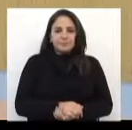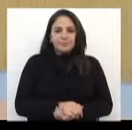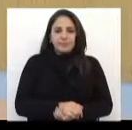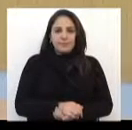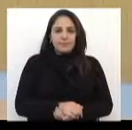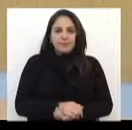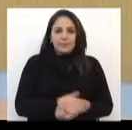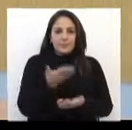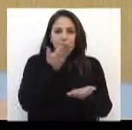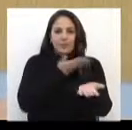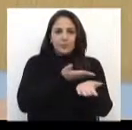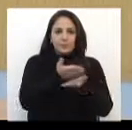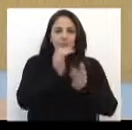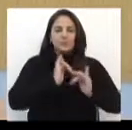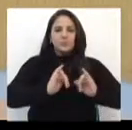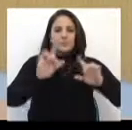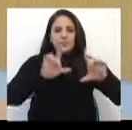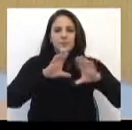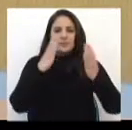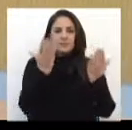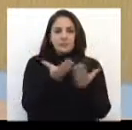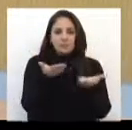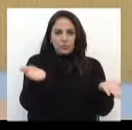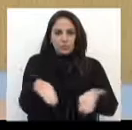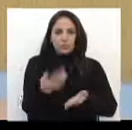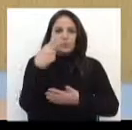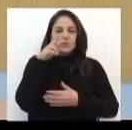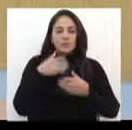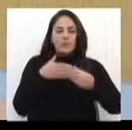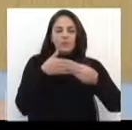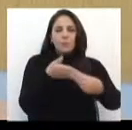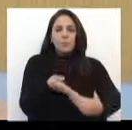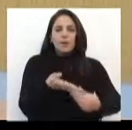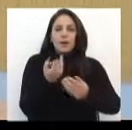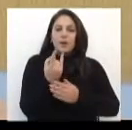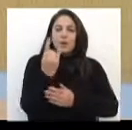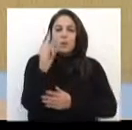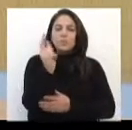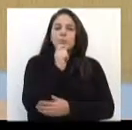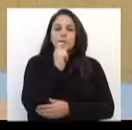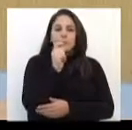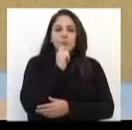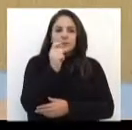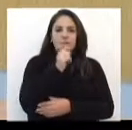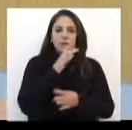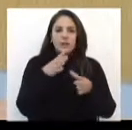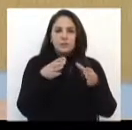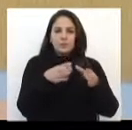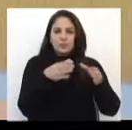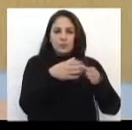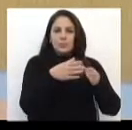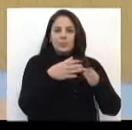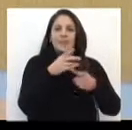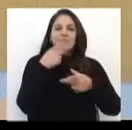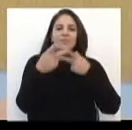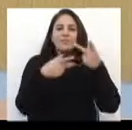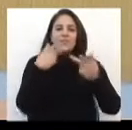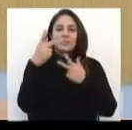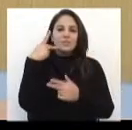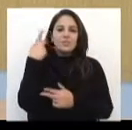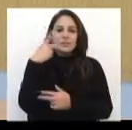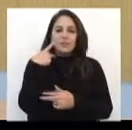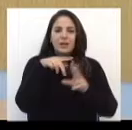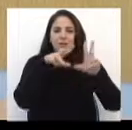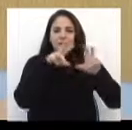Para iniciar o Jornal da Câmara de hoje, você vai acompanhar a última reportagem da série de depoimentos dos vereadores